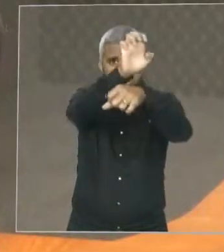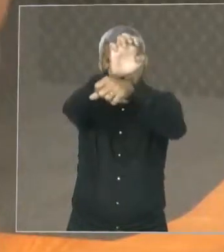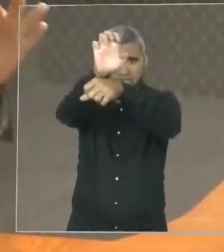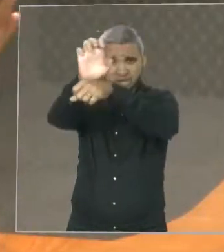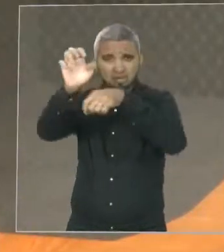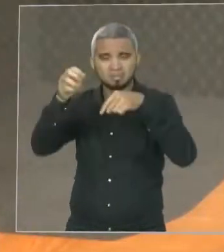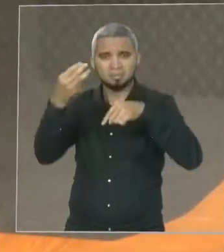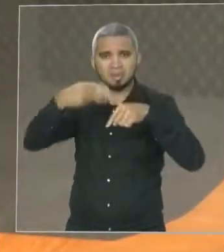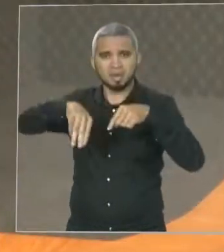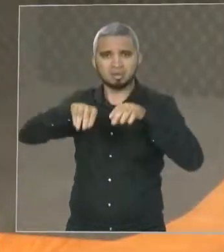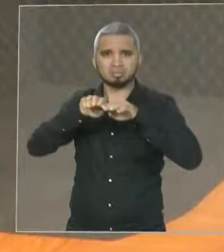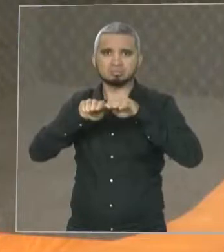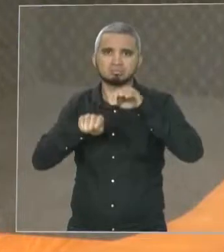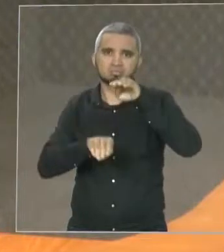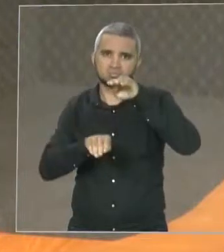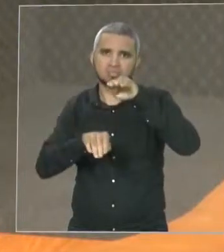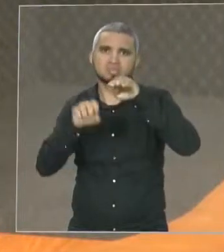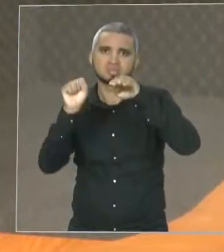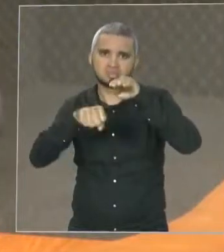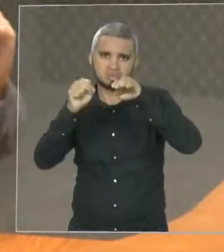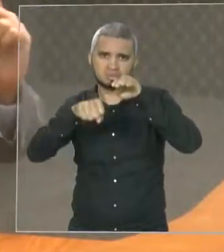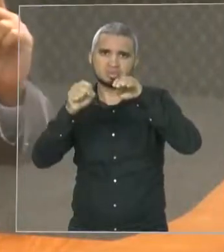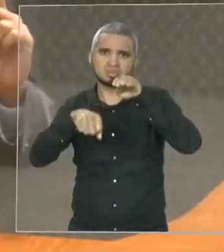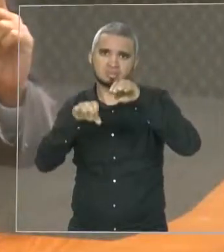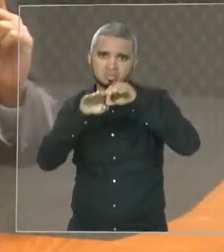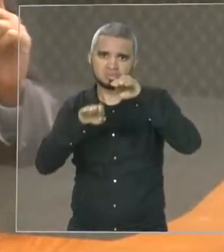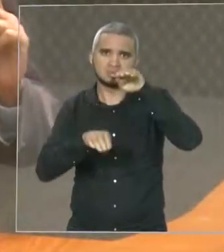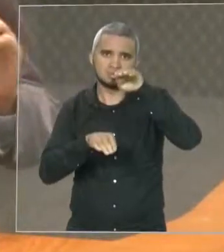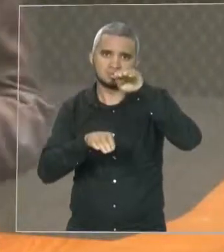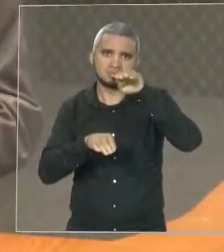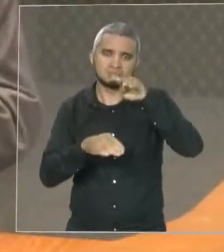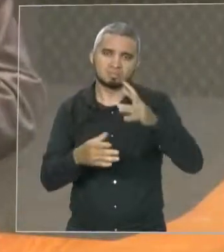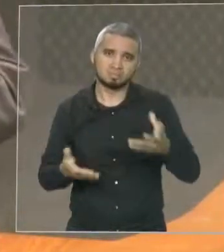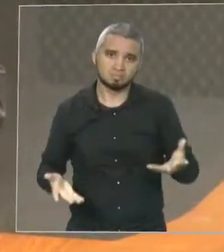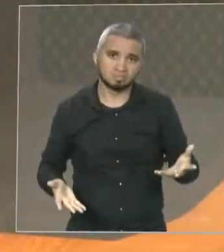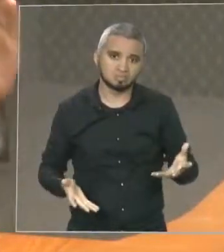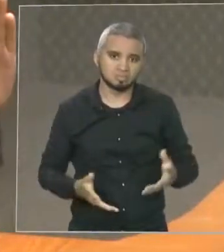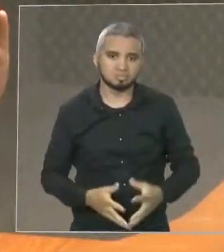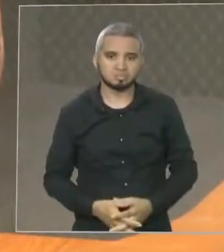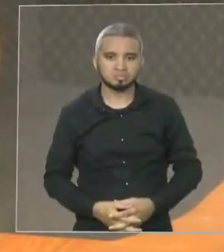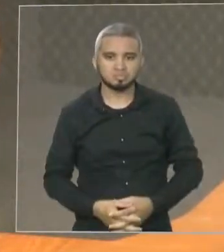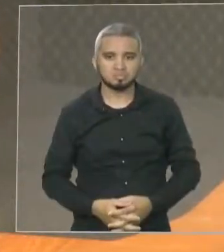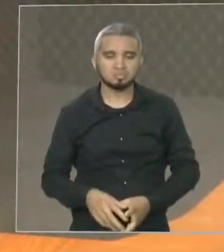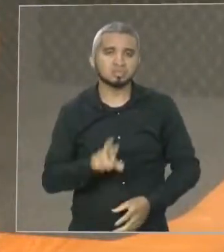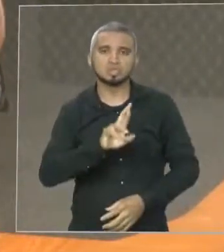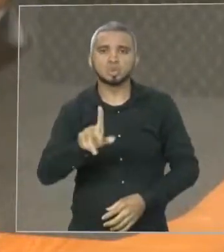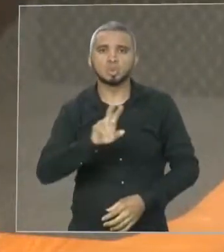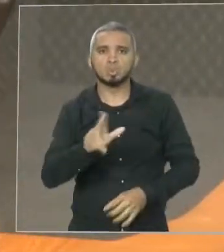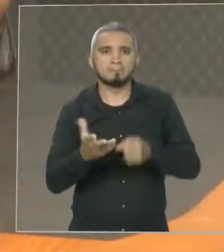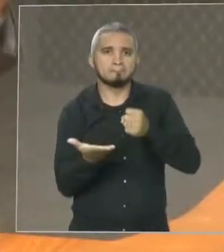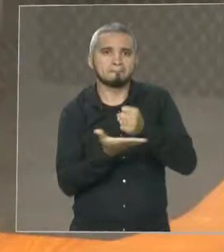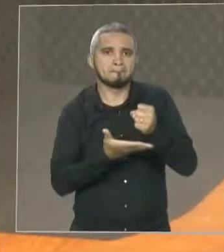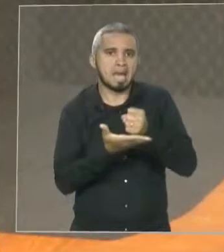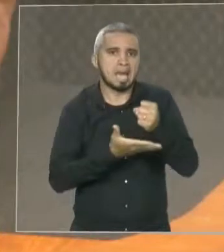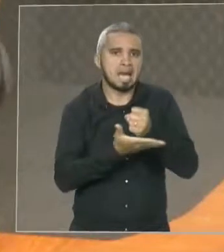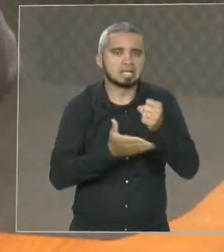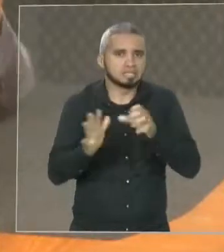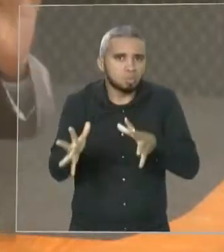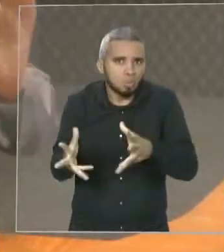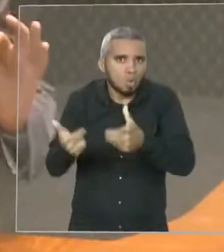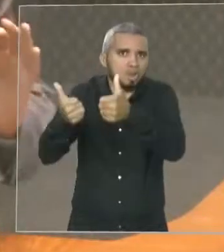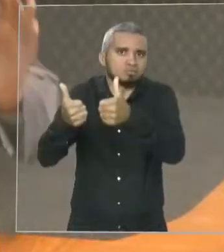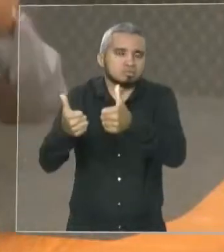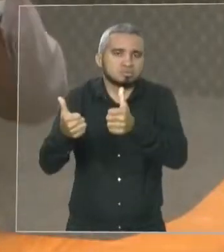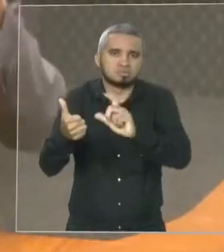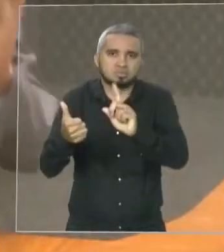desvantagem na competição. Não é na base de qualificação, porque um estudante que